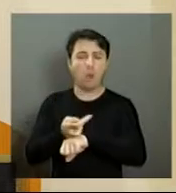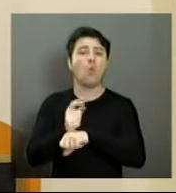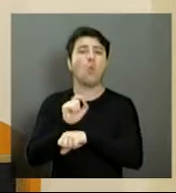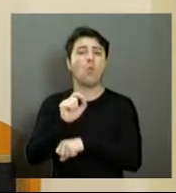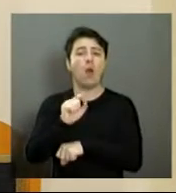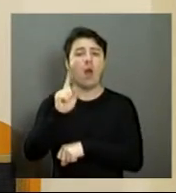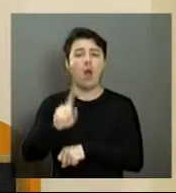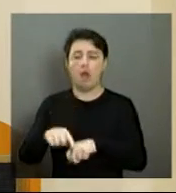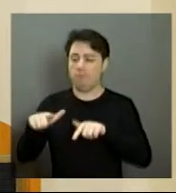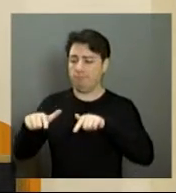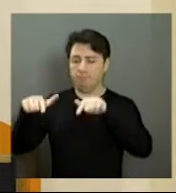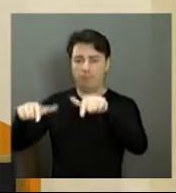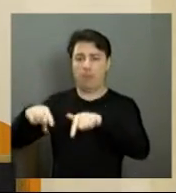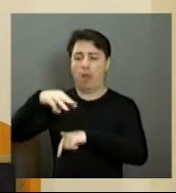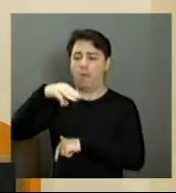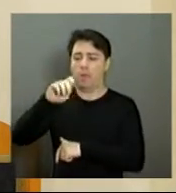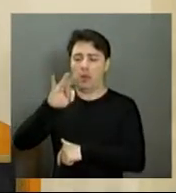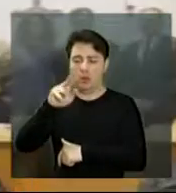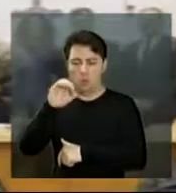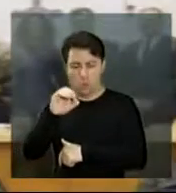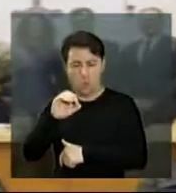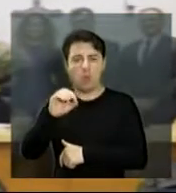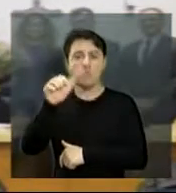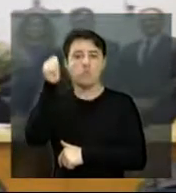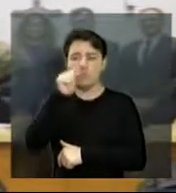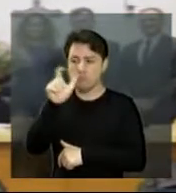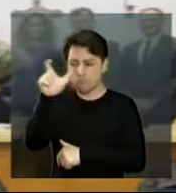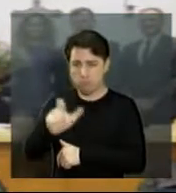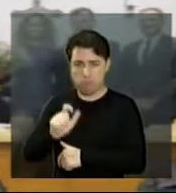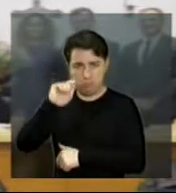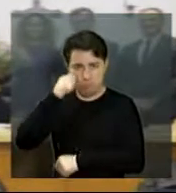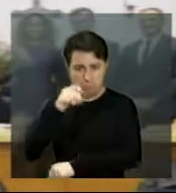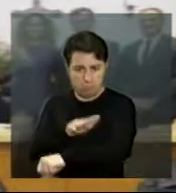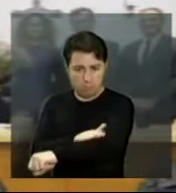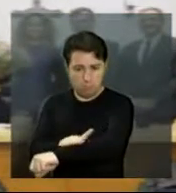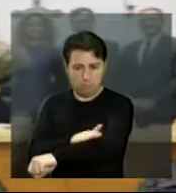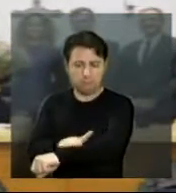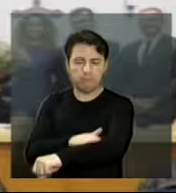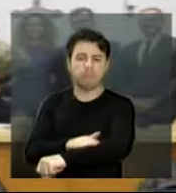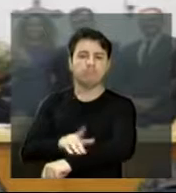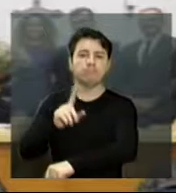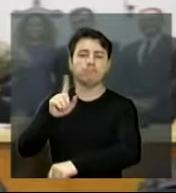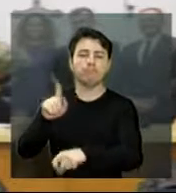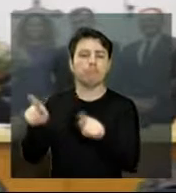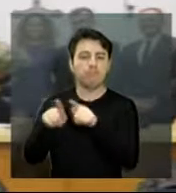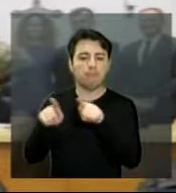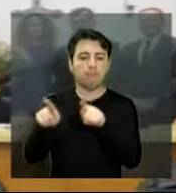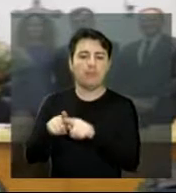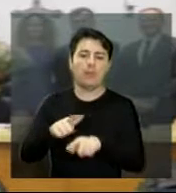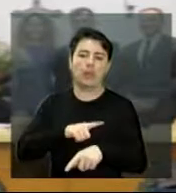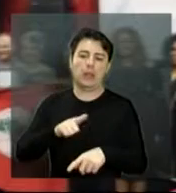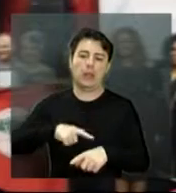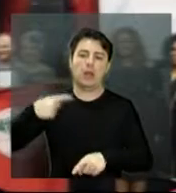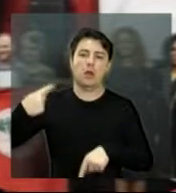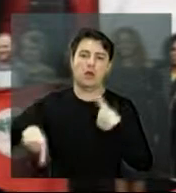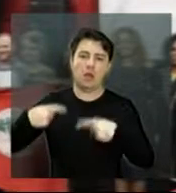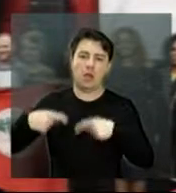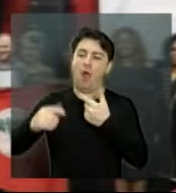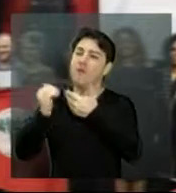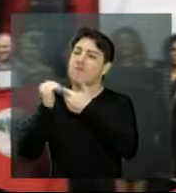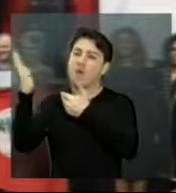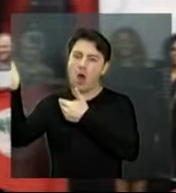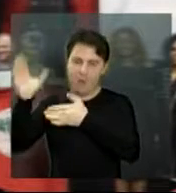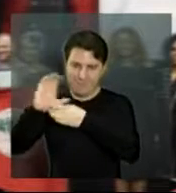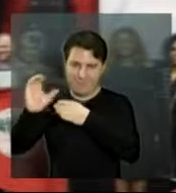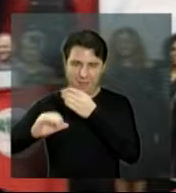honraria, de honrar o mérito, aqui, mulheres negras de expressão para Araraquara. Nós também promovemos debate fora da Câmara